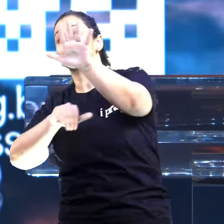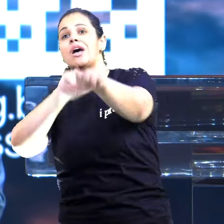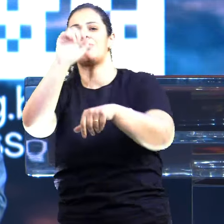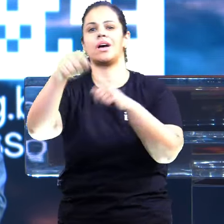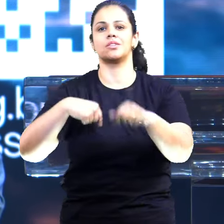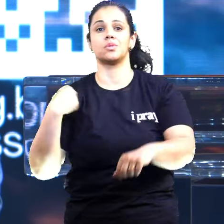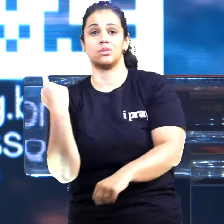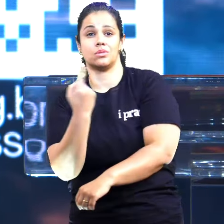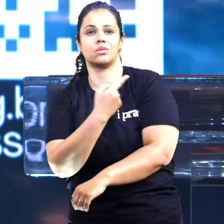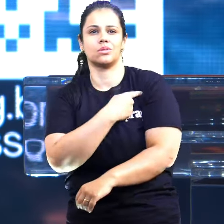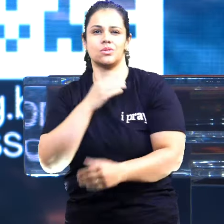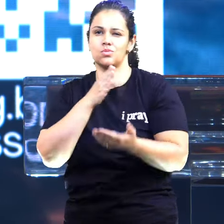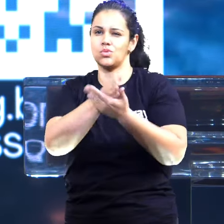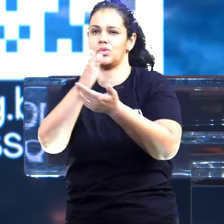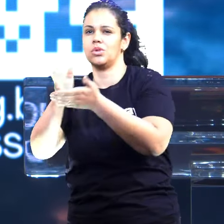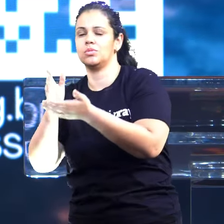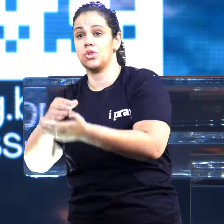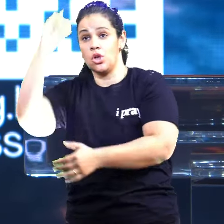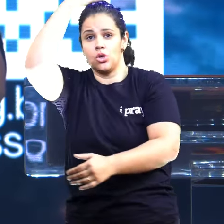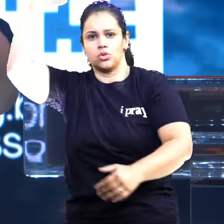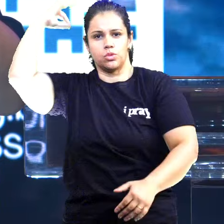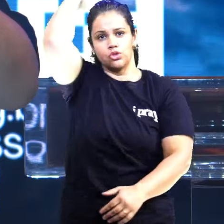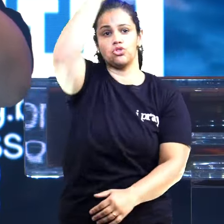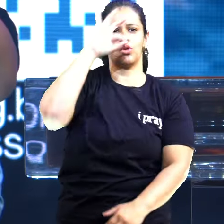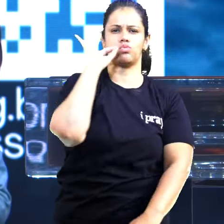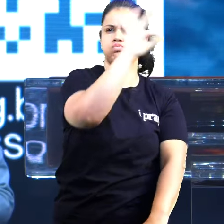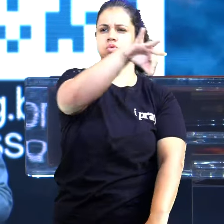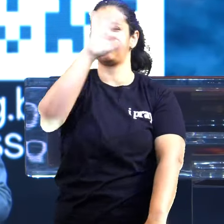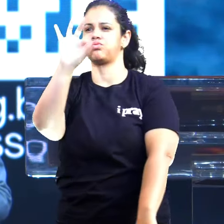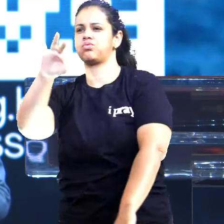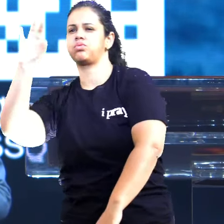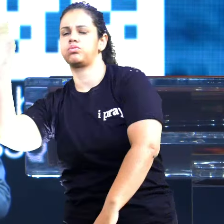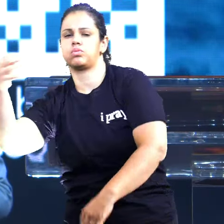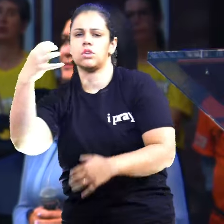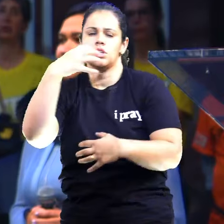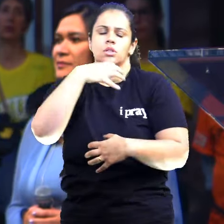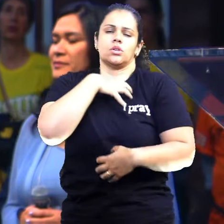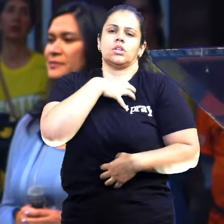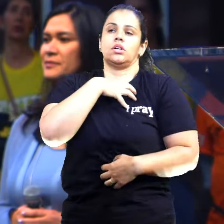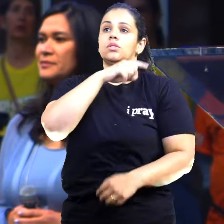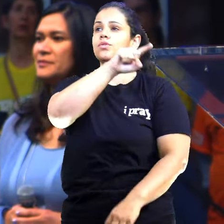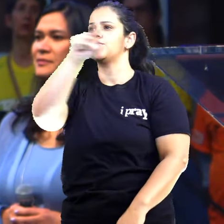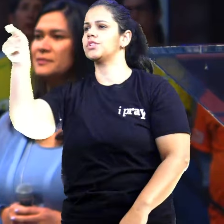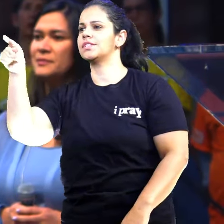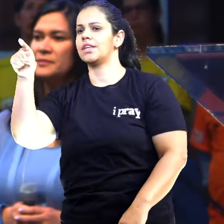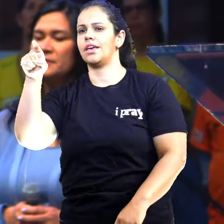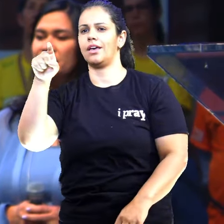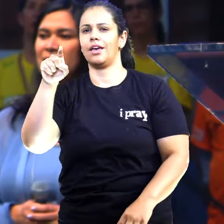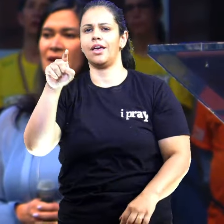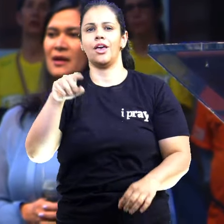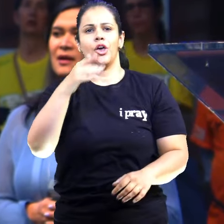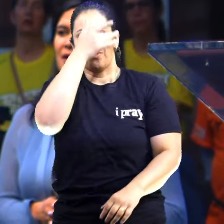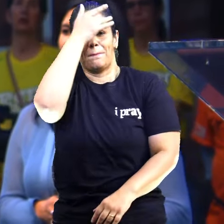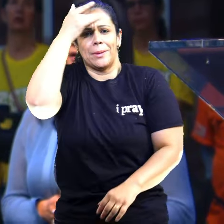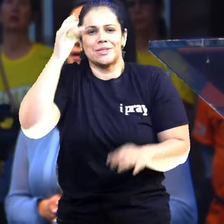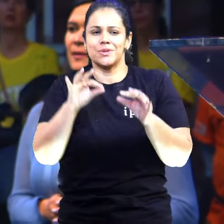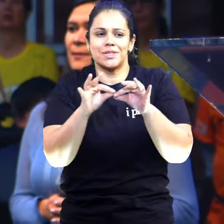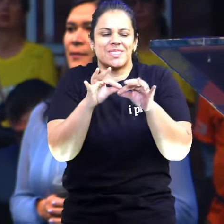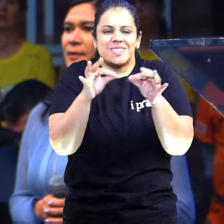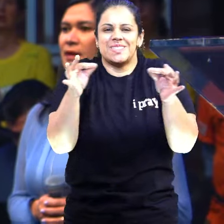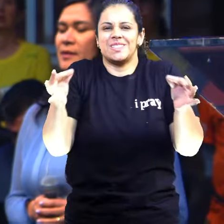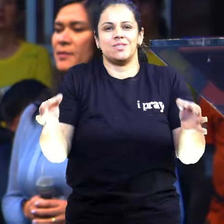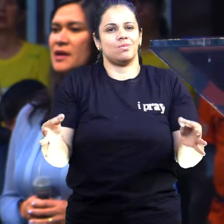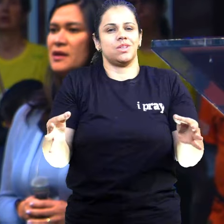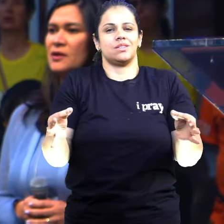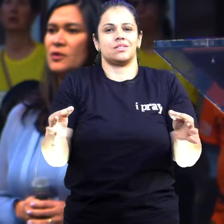Espírito de Deus está falando com pessoas aqui, sabe, aqui de baixo, lá de cima, gente simples, que tem dificuldade, seus